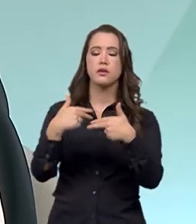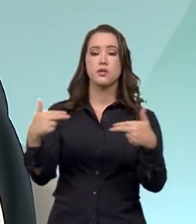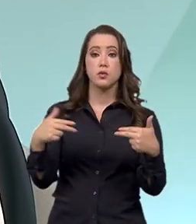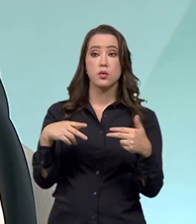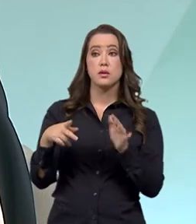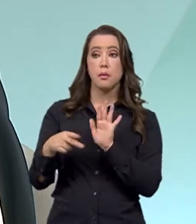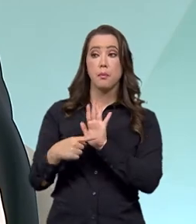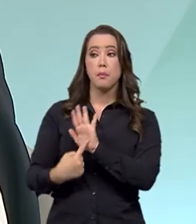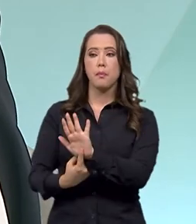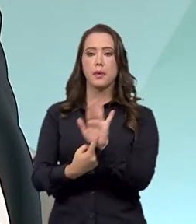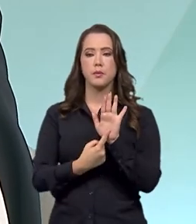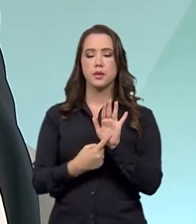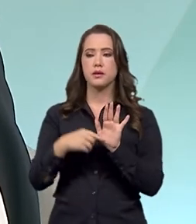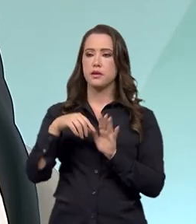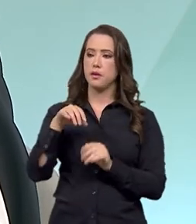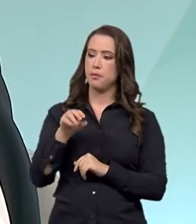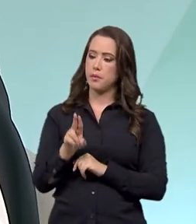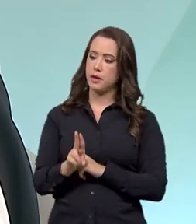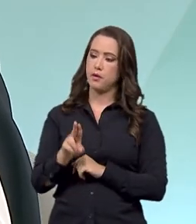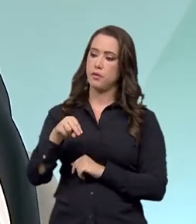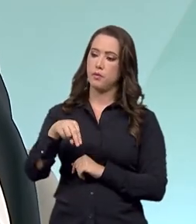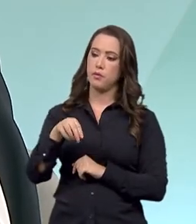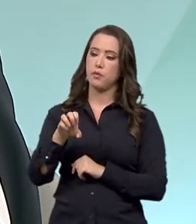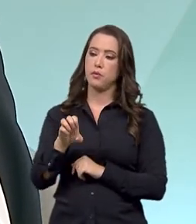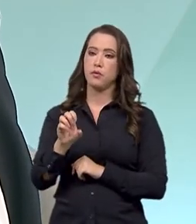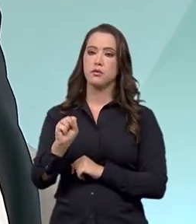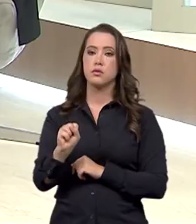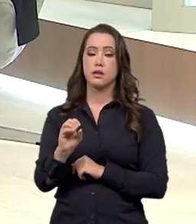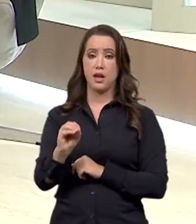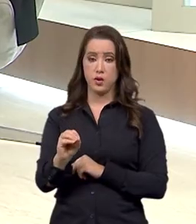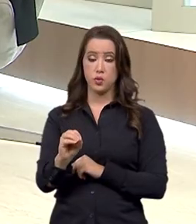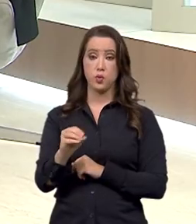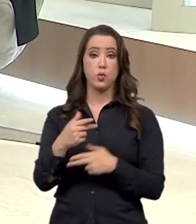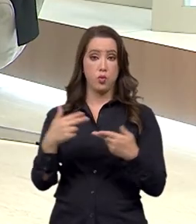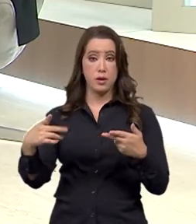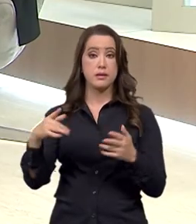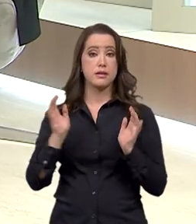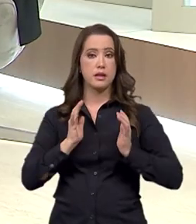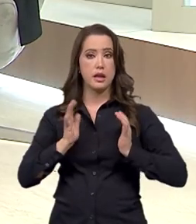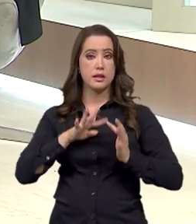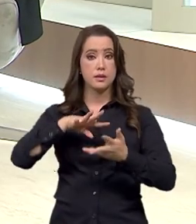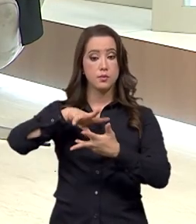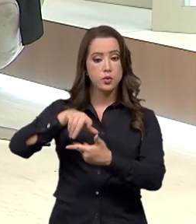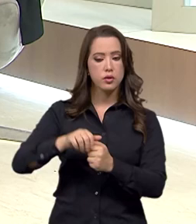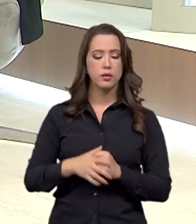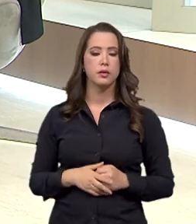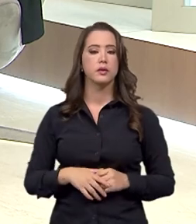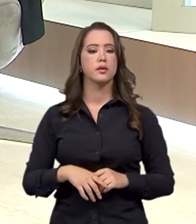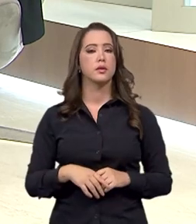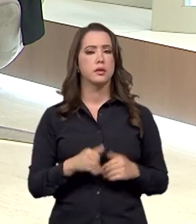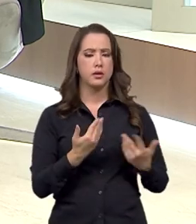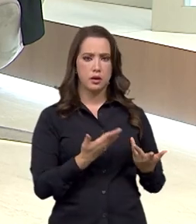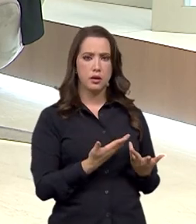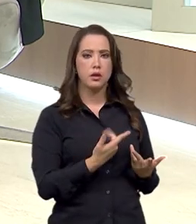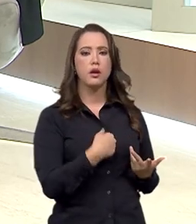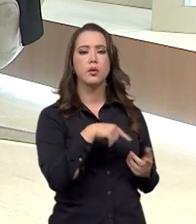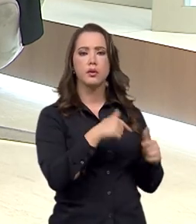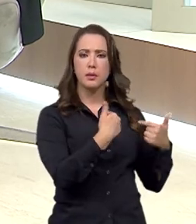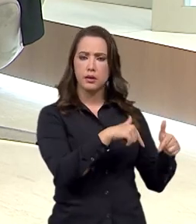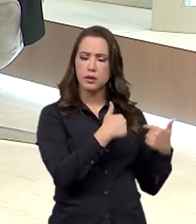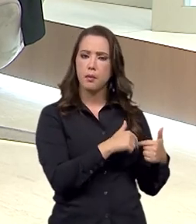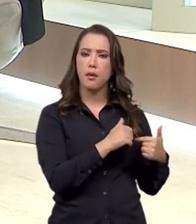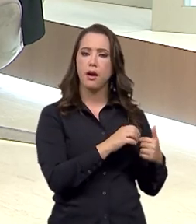Unesco para serem reconhecidos internacionalmente. Ou seja, há essa inserção internacional do IFAM também. Sim, há essa